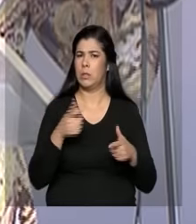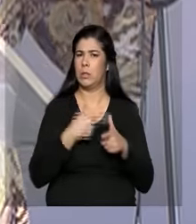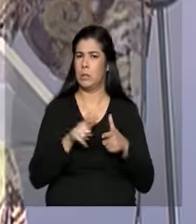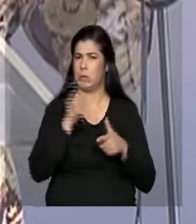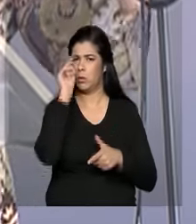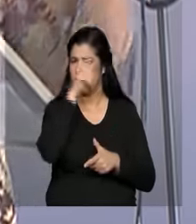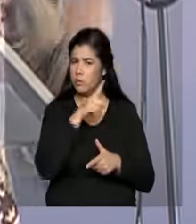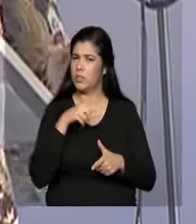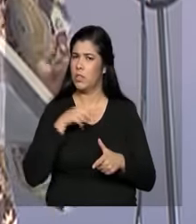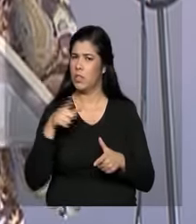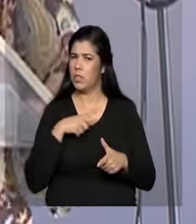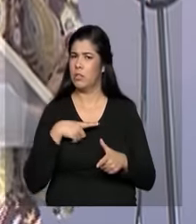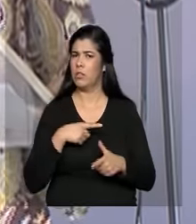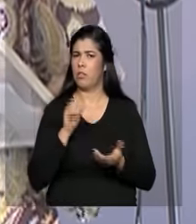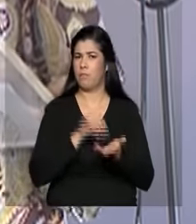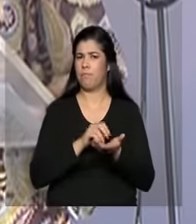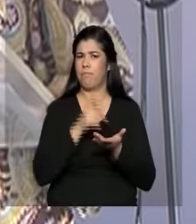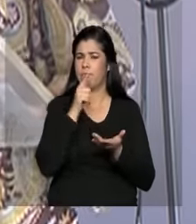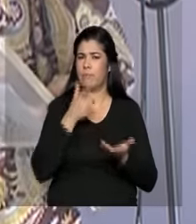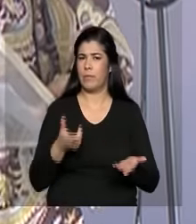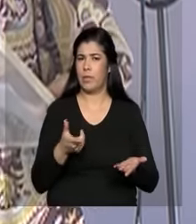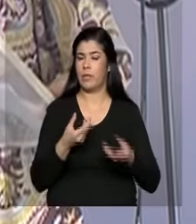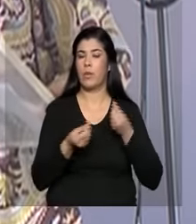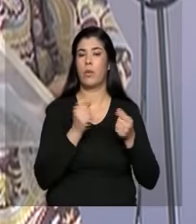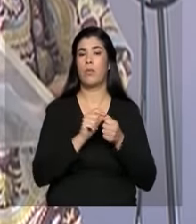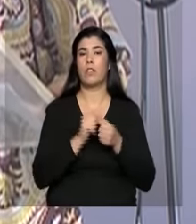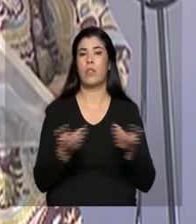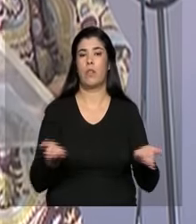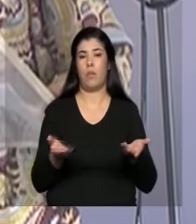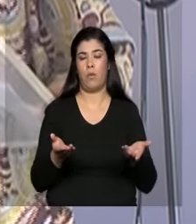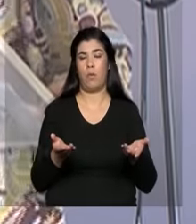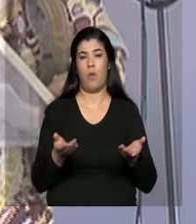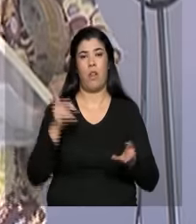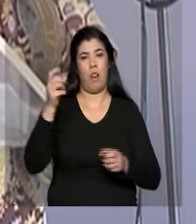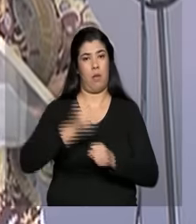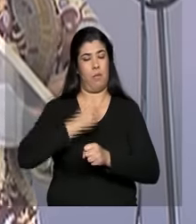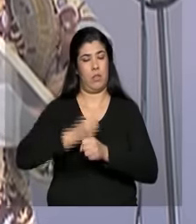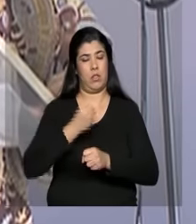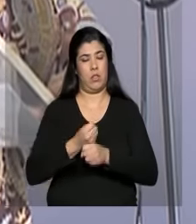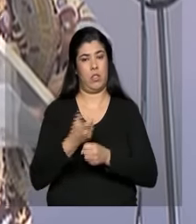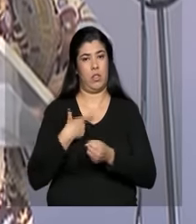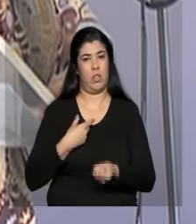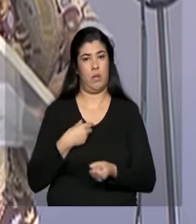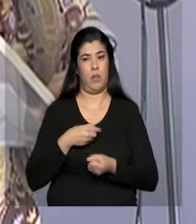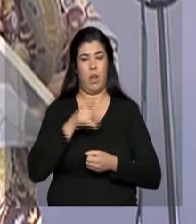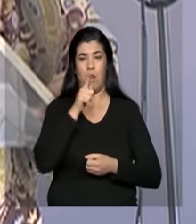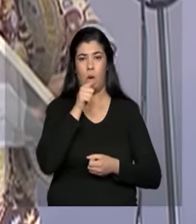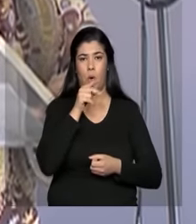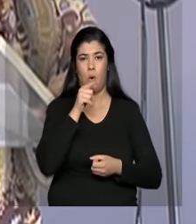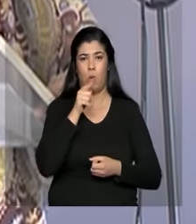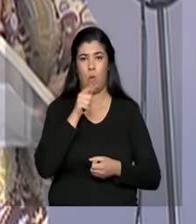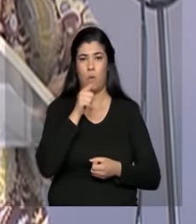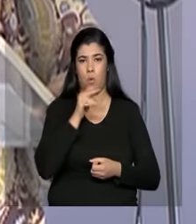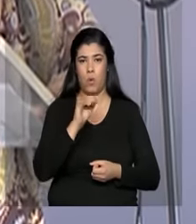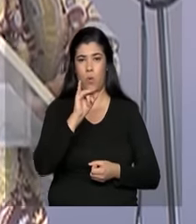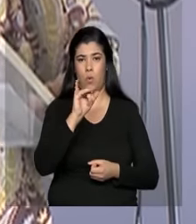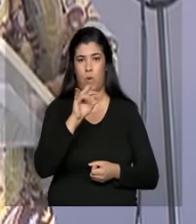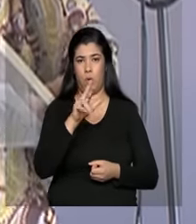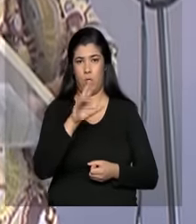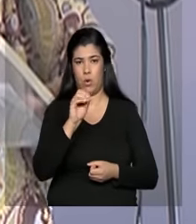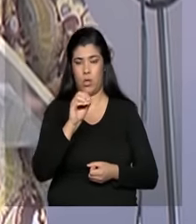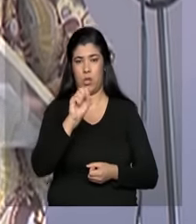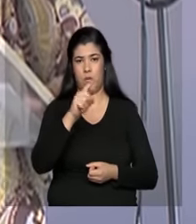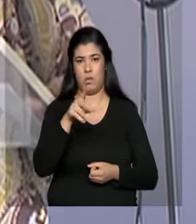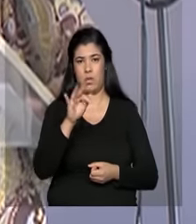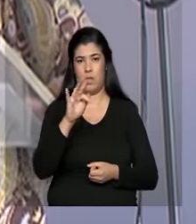E aí, nós estamos fazendo a interligação do São Francisco. E vai chegar o dia que o que o prefeito